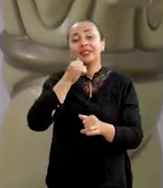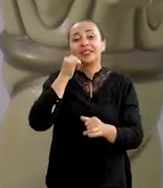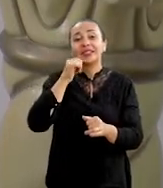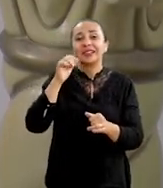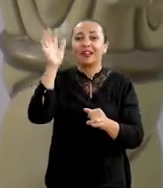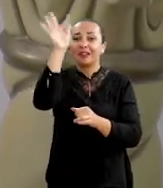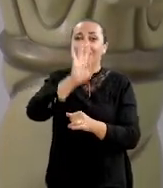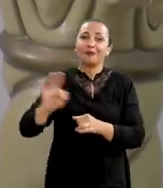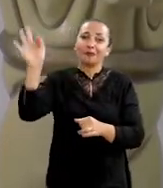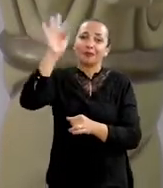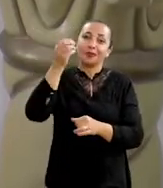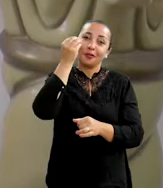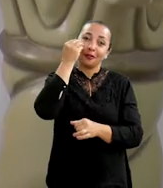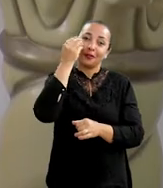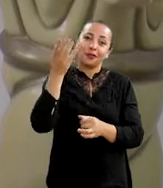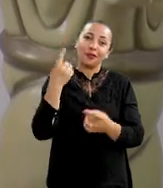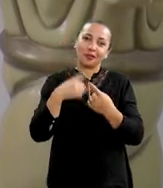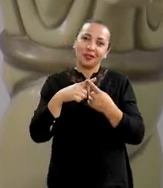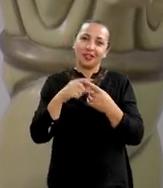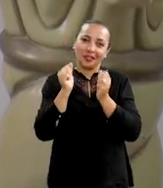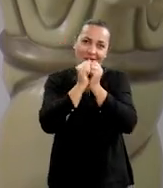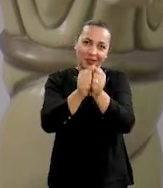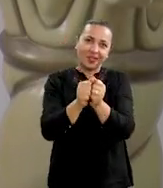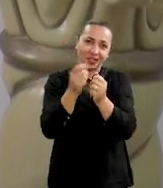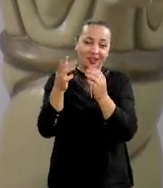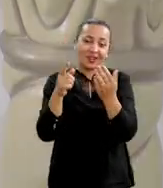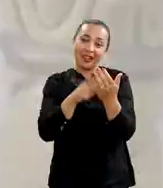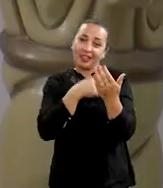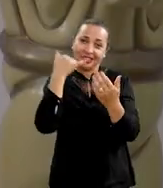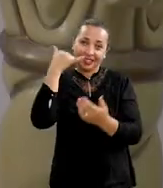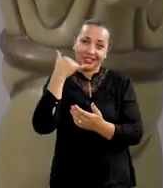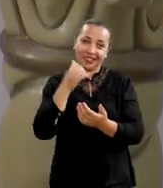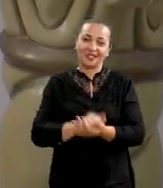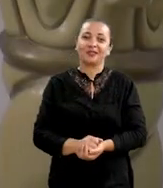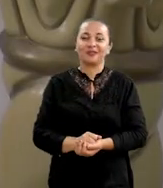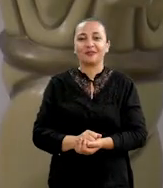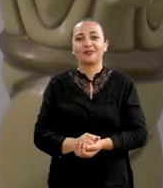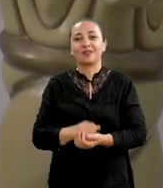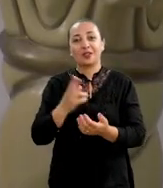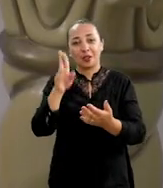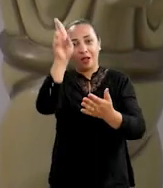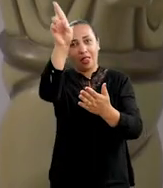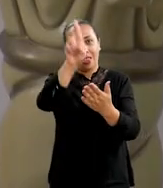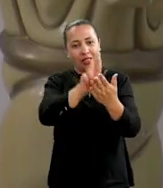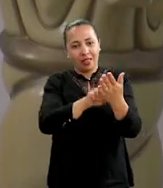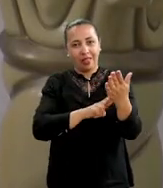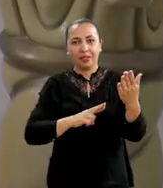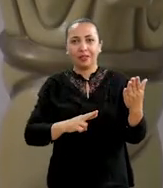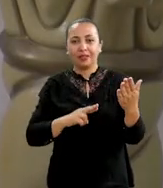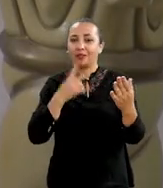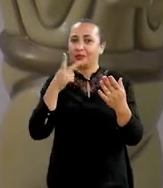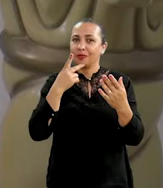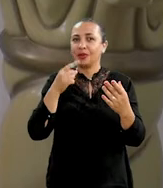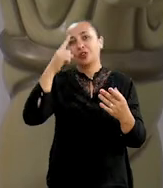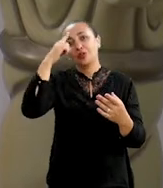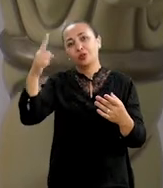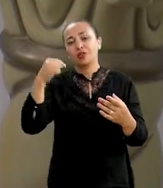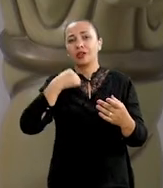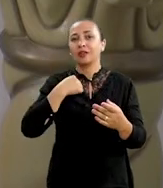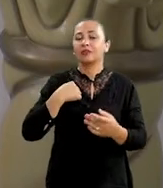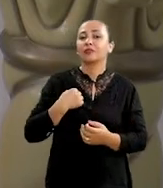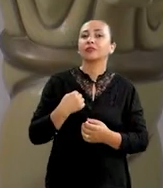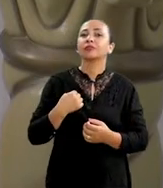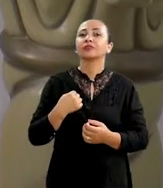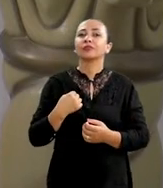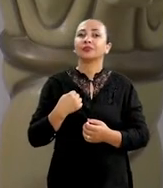está lá na faculdade, vê, porque ele não acompanha pelo celular. Aí, quando elas dão o relatório, aí vem dizendo o dia